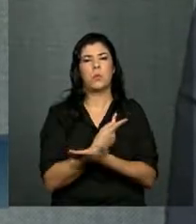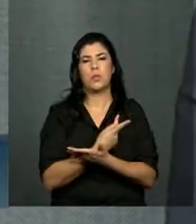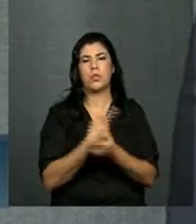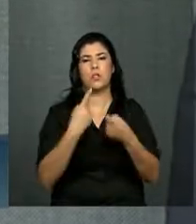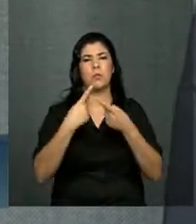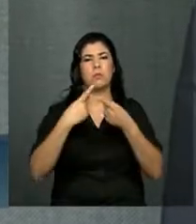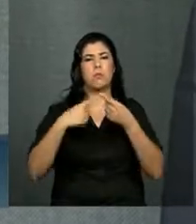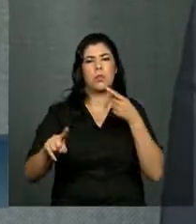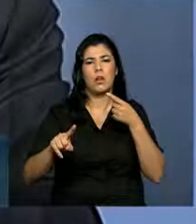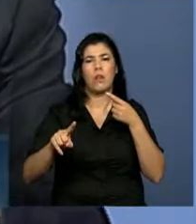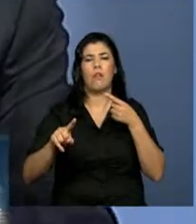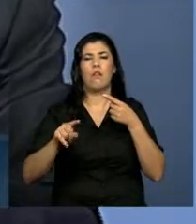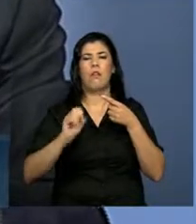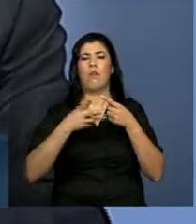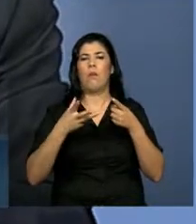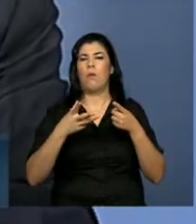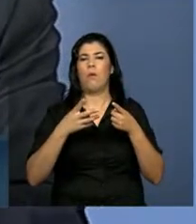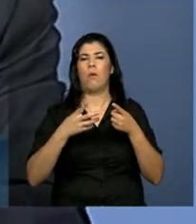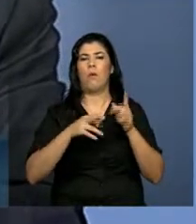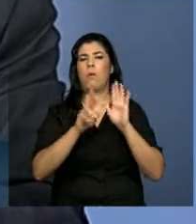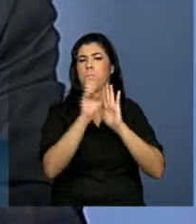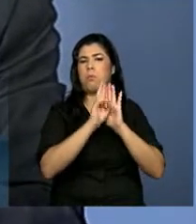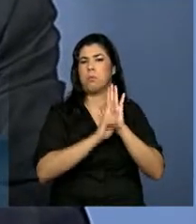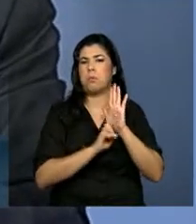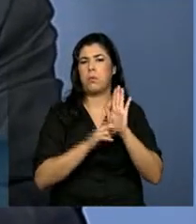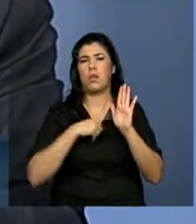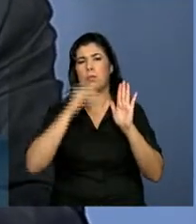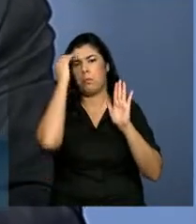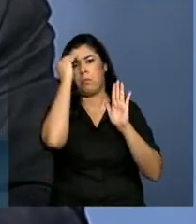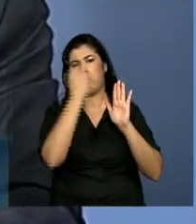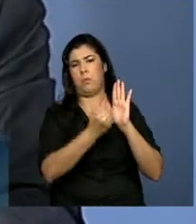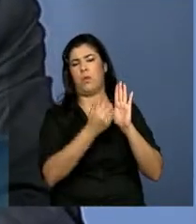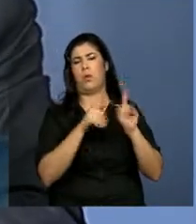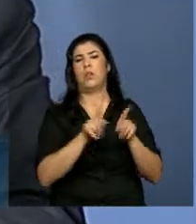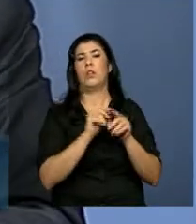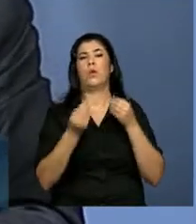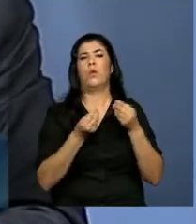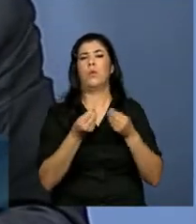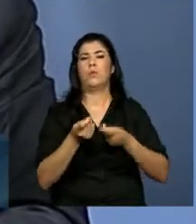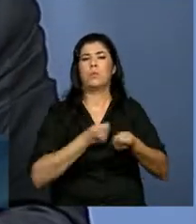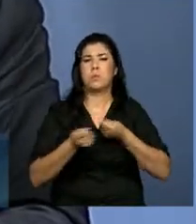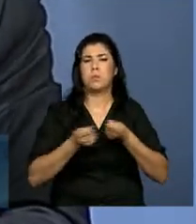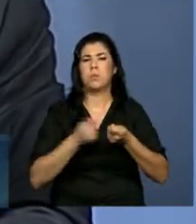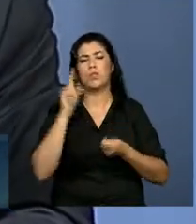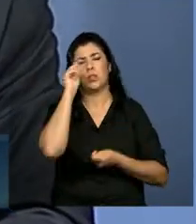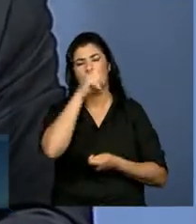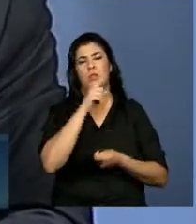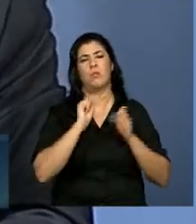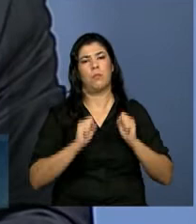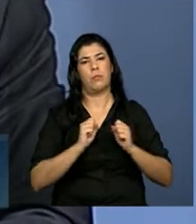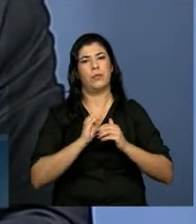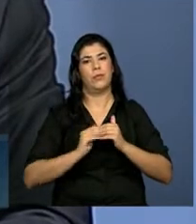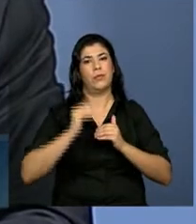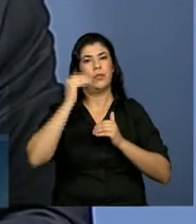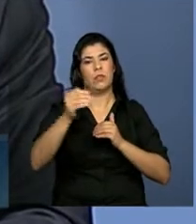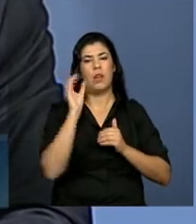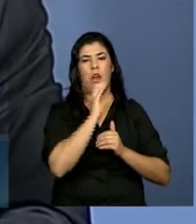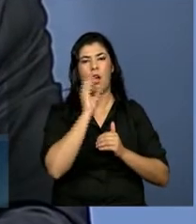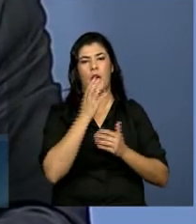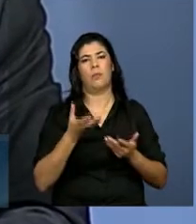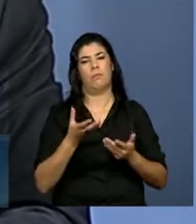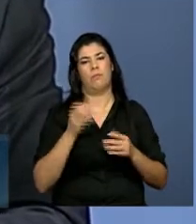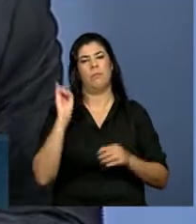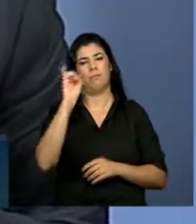avançar e quebrar, alguns dos nós que estão amarrando as negociações, elas podem avançar com alguma velocidade.